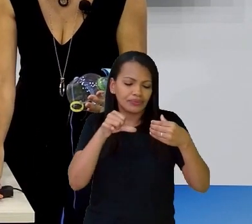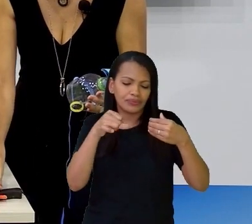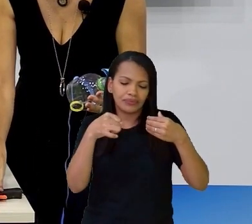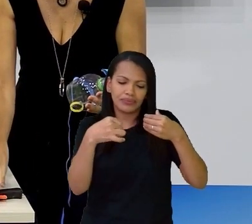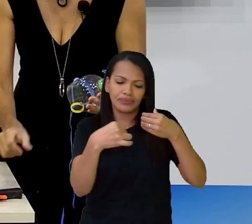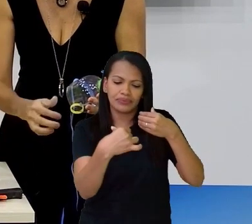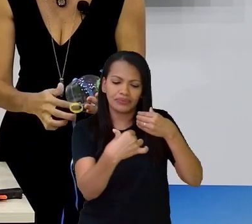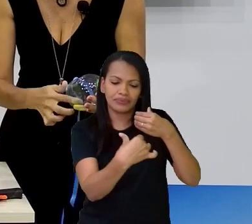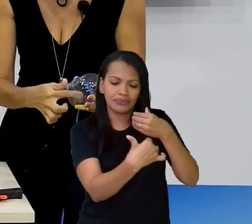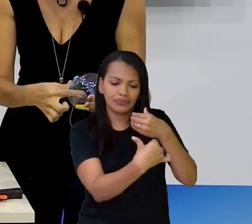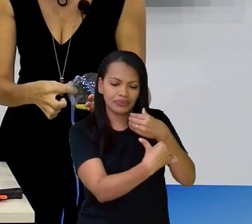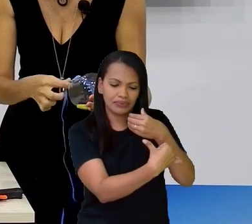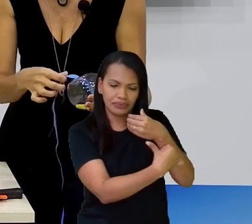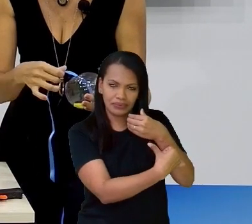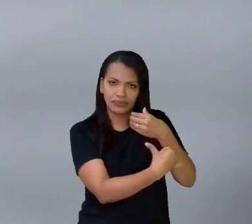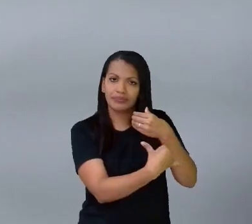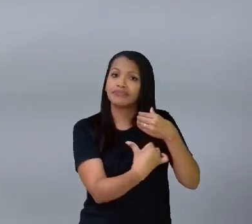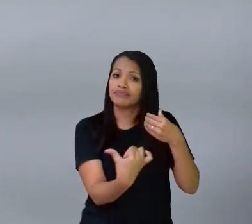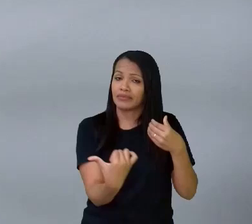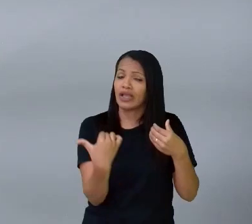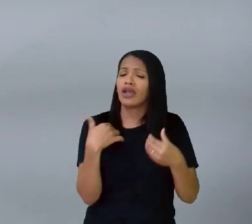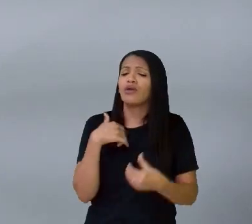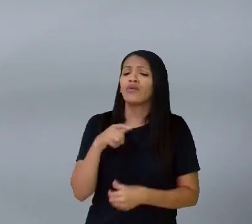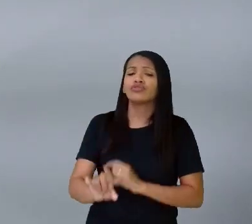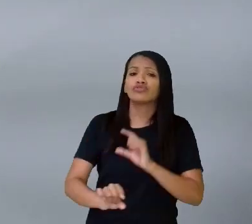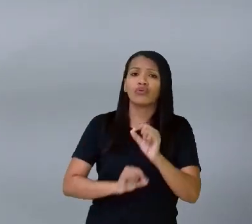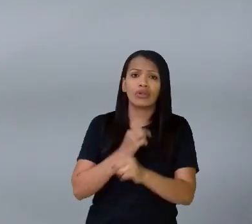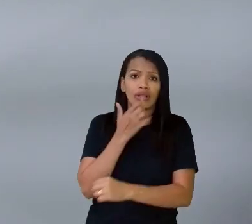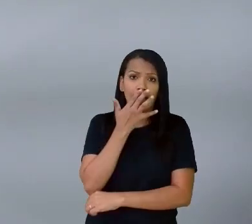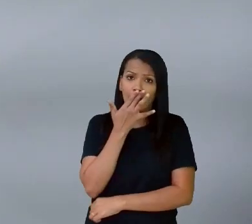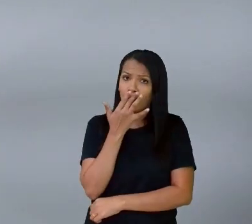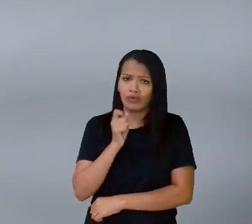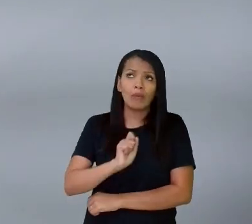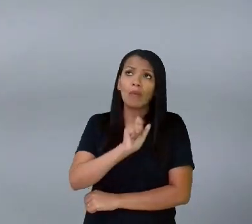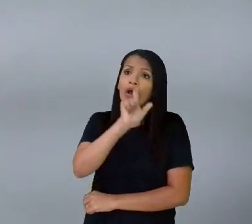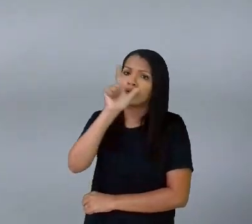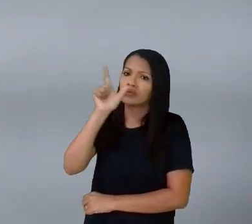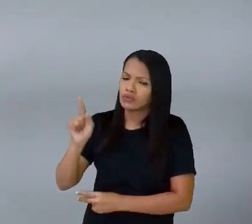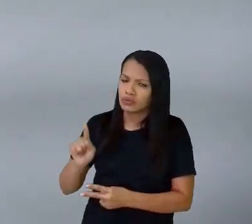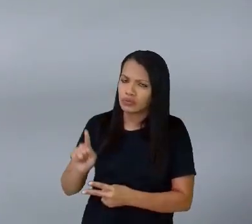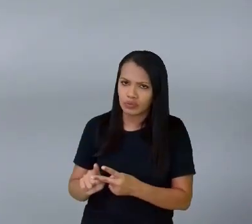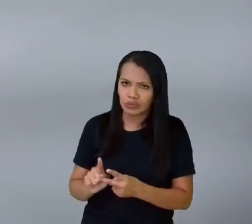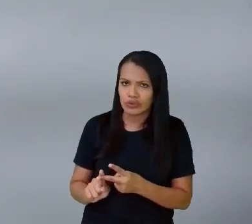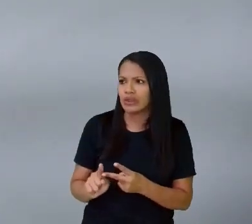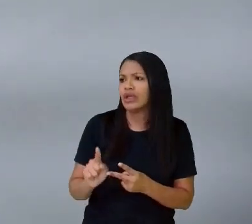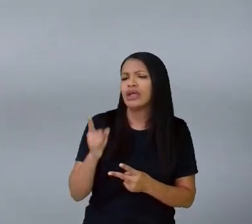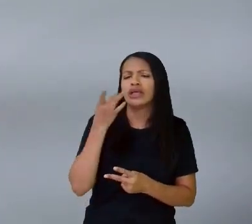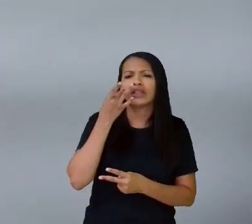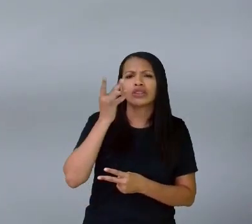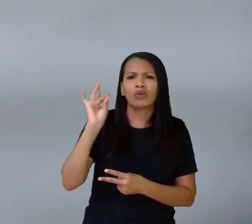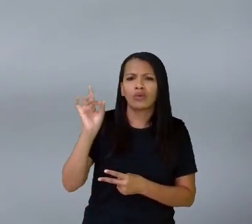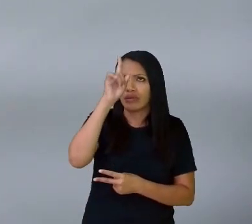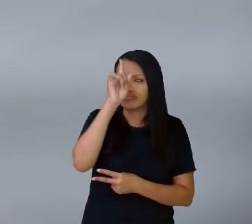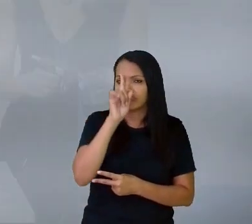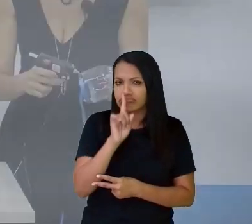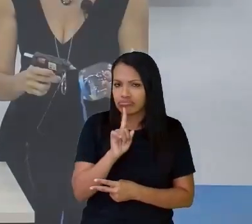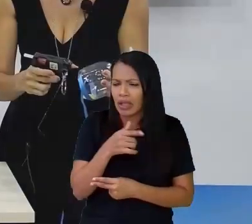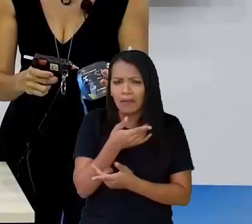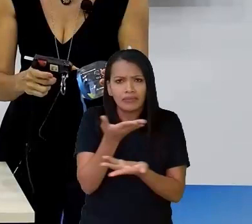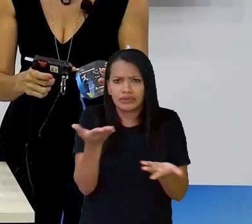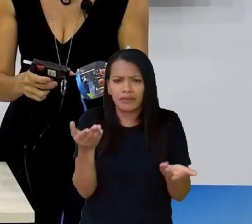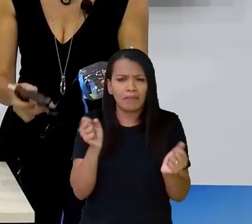Eu escolhi Trabalhar Nessas cores Azul e dourado Mas você vai usar A fita que você tem Na sua casa Pode ser